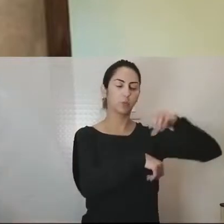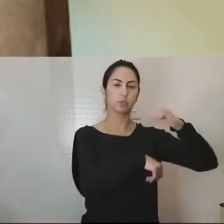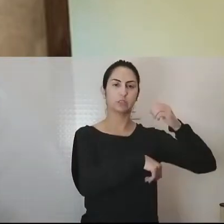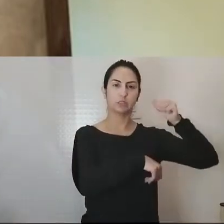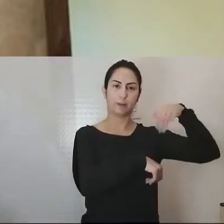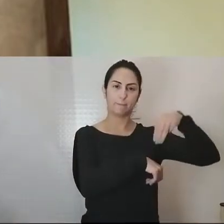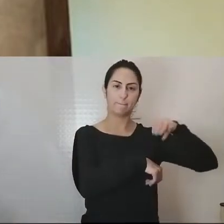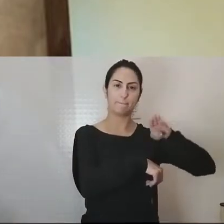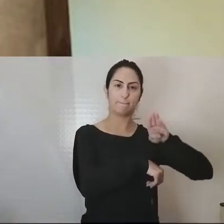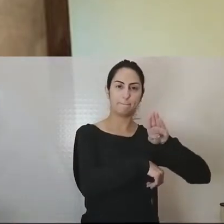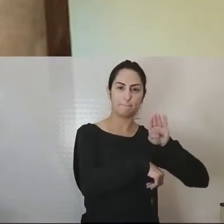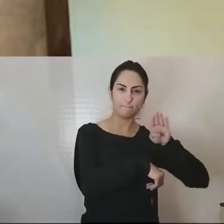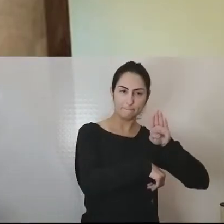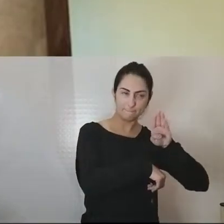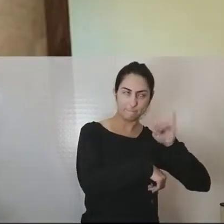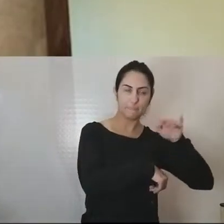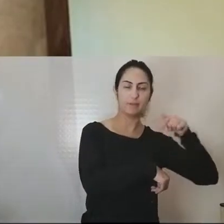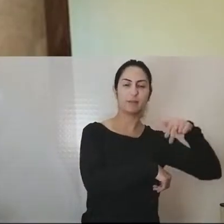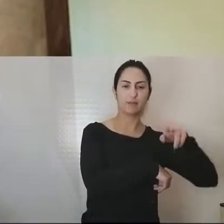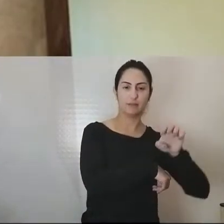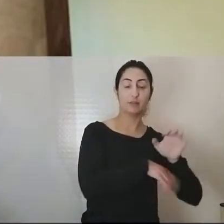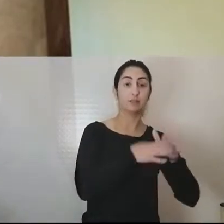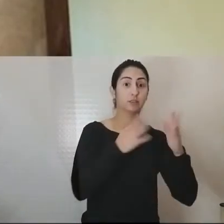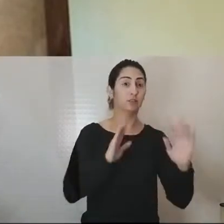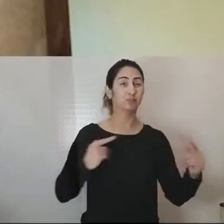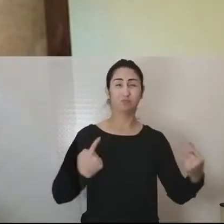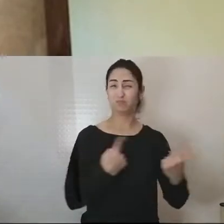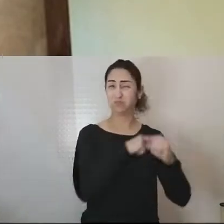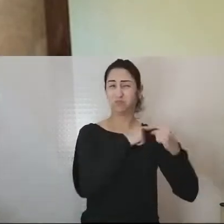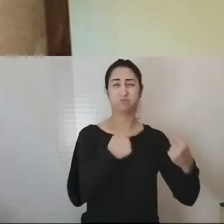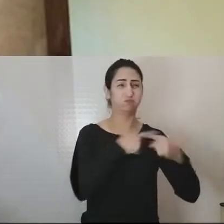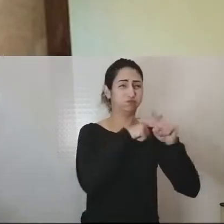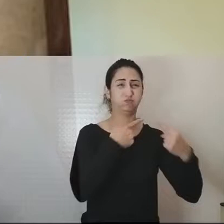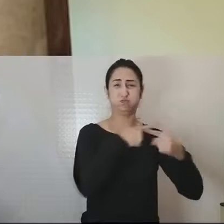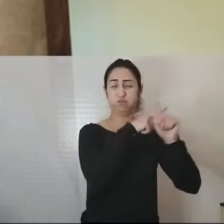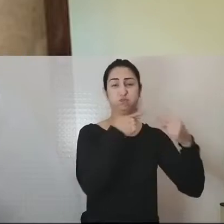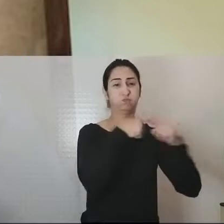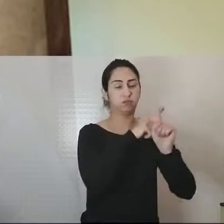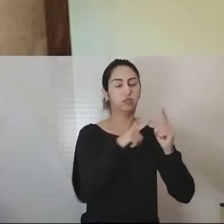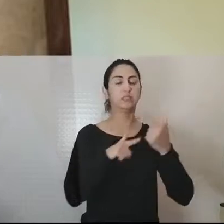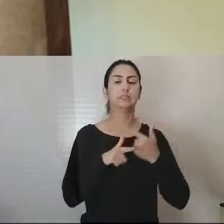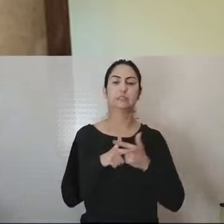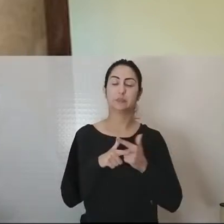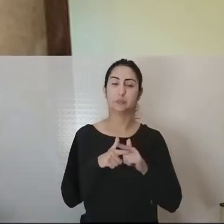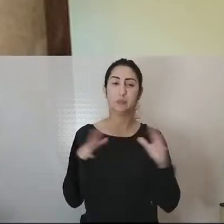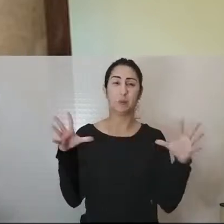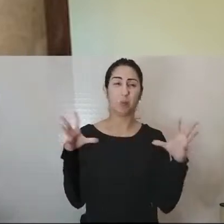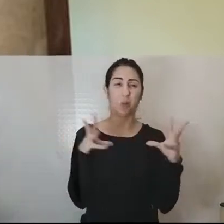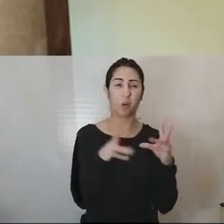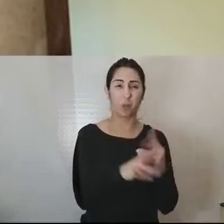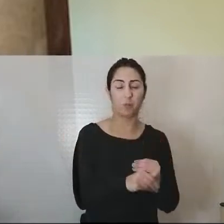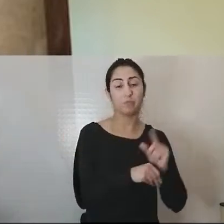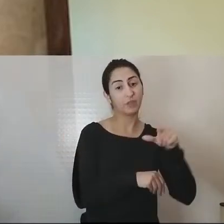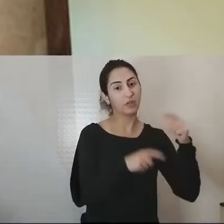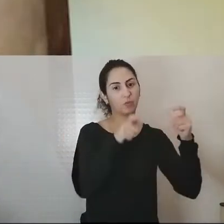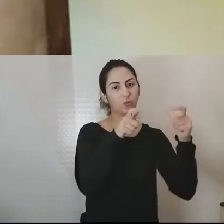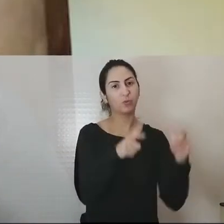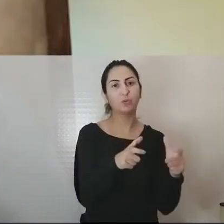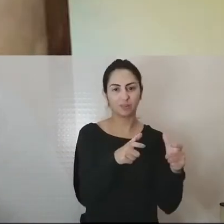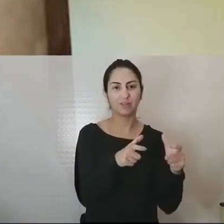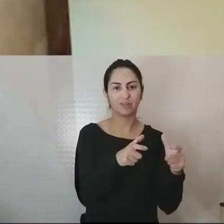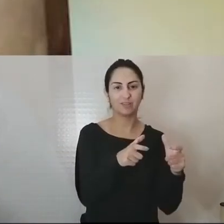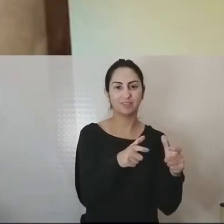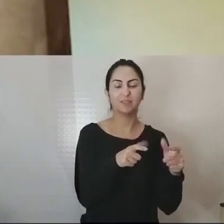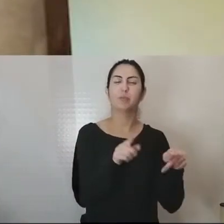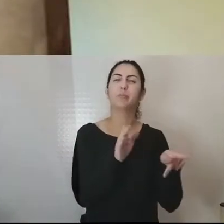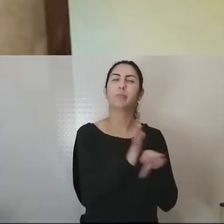estes conflitos têm sido devastadores, num lugar onde os recursos